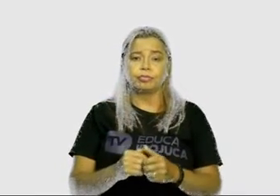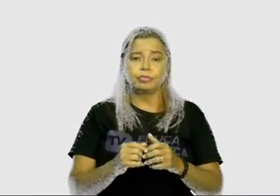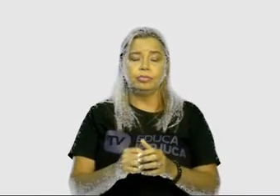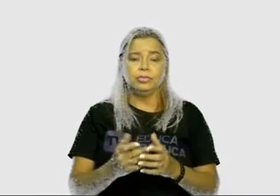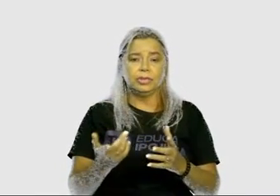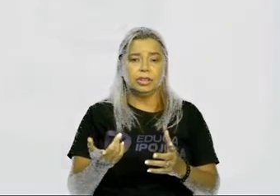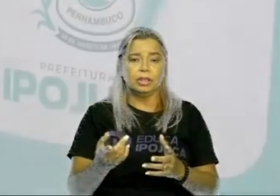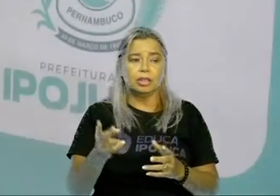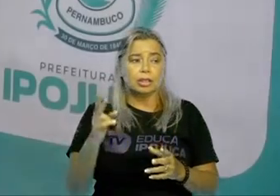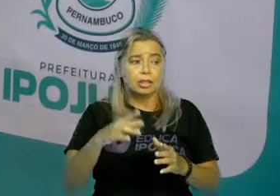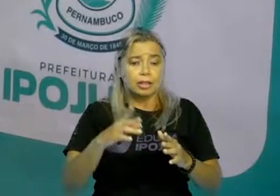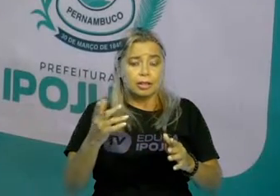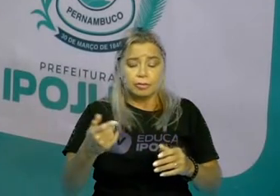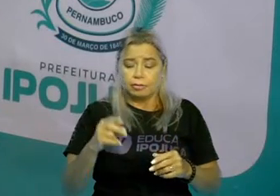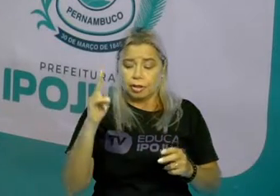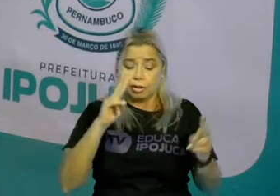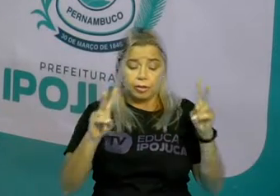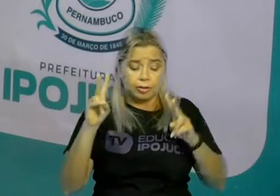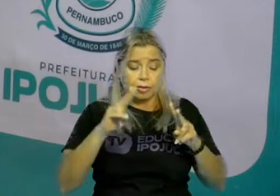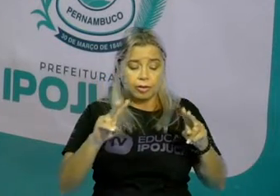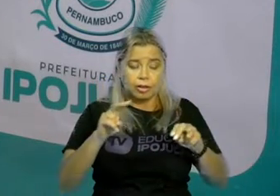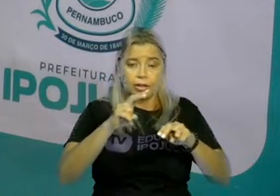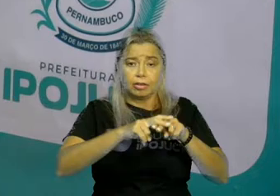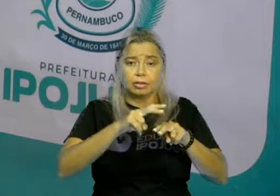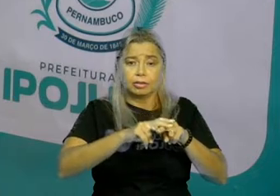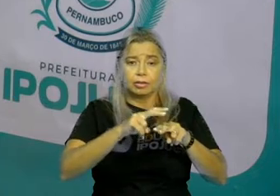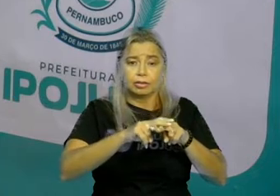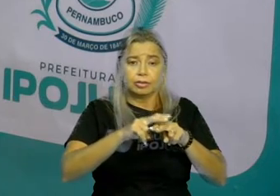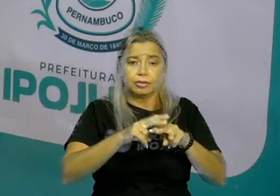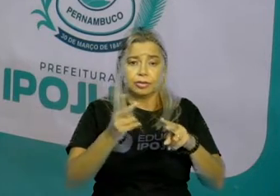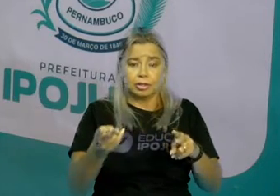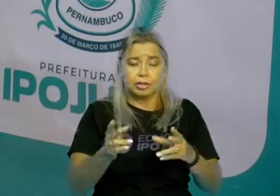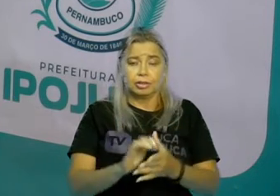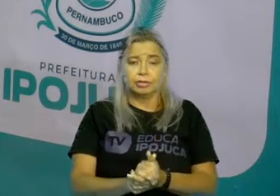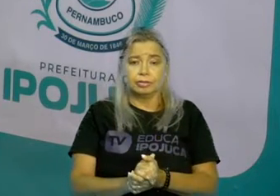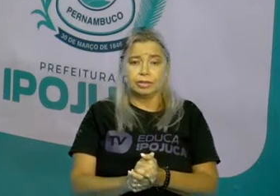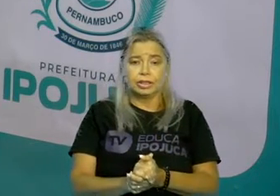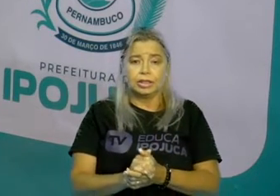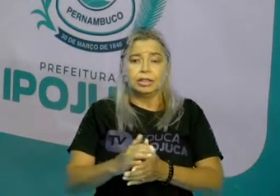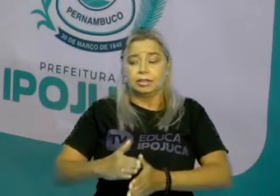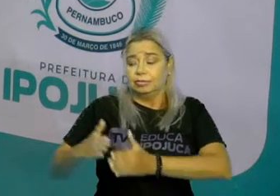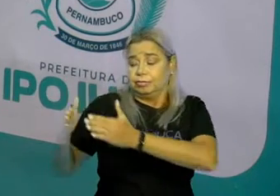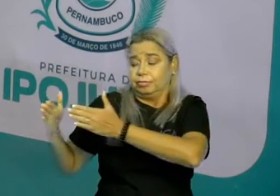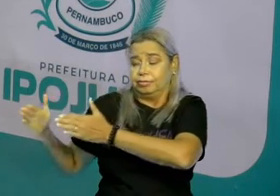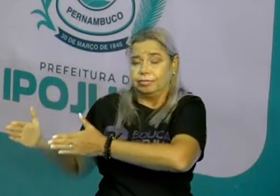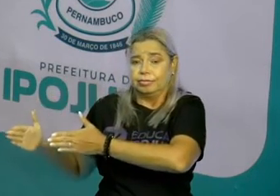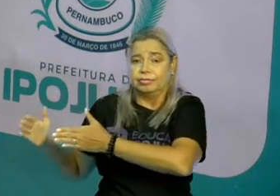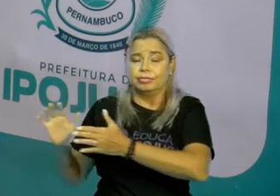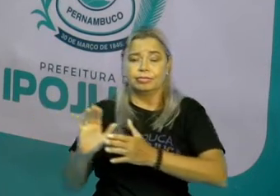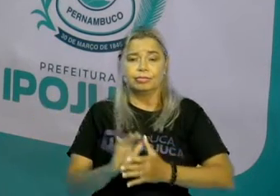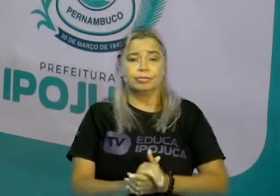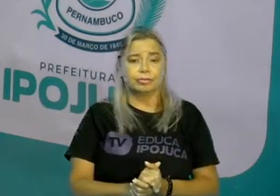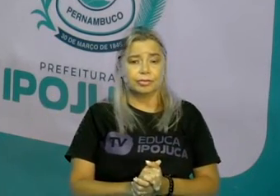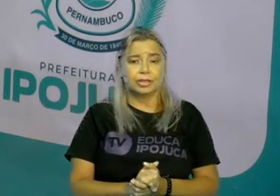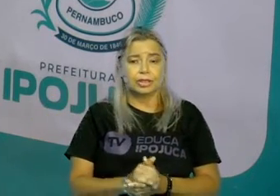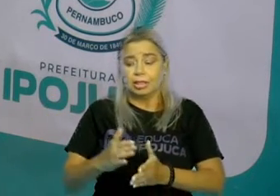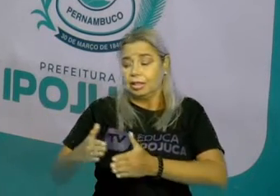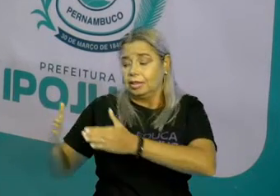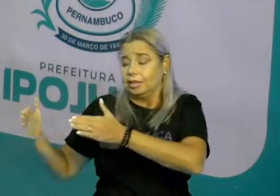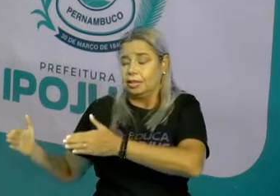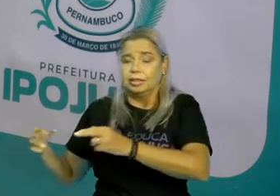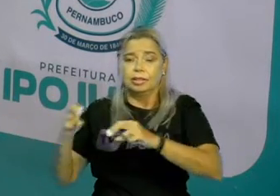seguindo o mesmo padrão do sofá, logo está à direita, porque a direita do